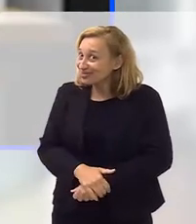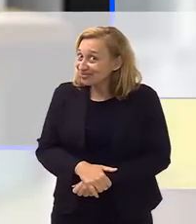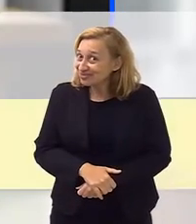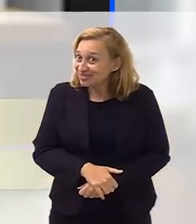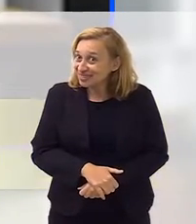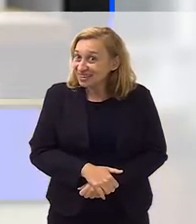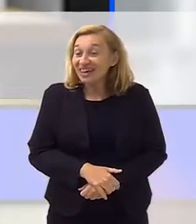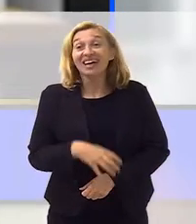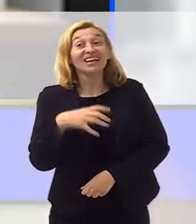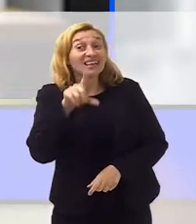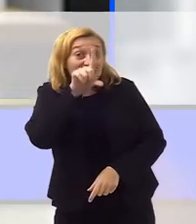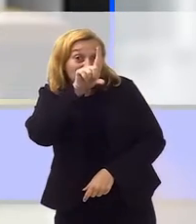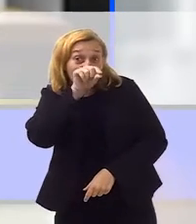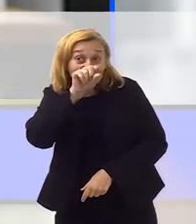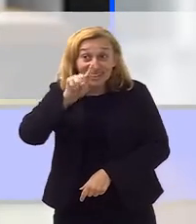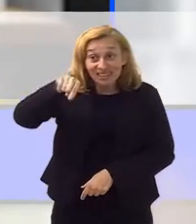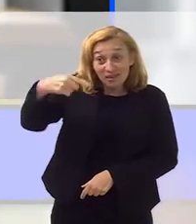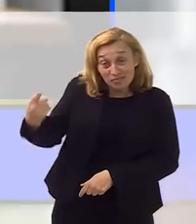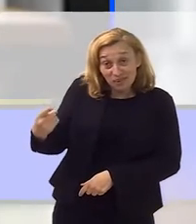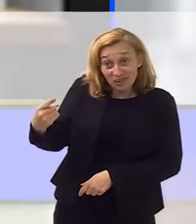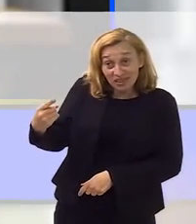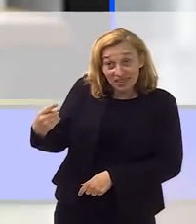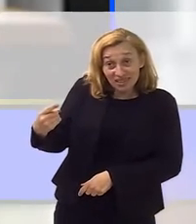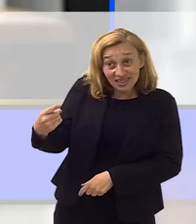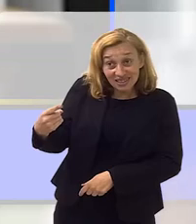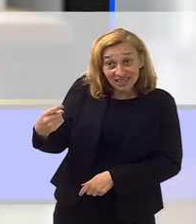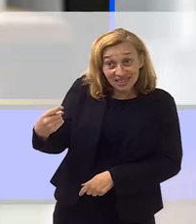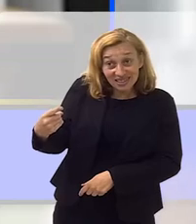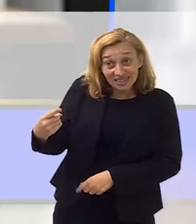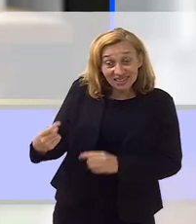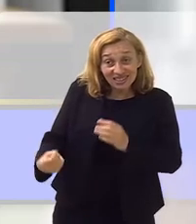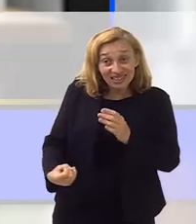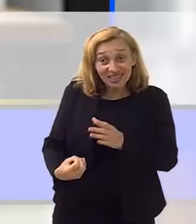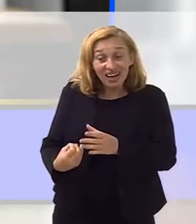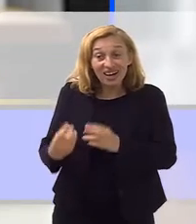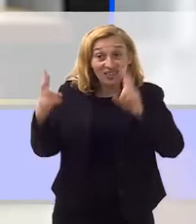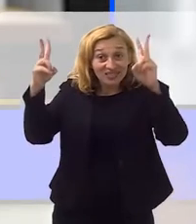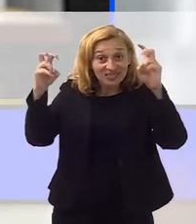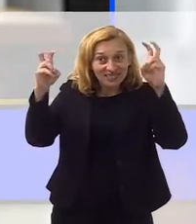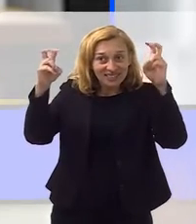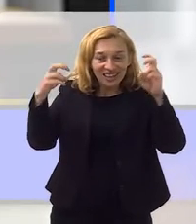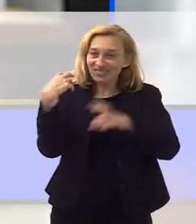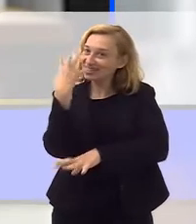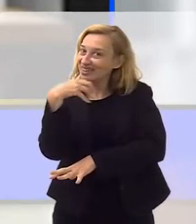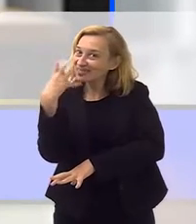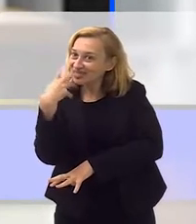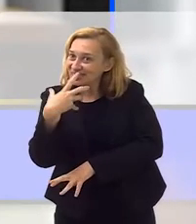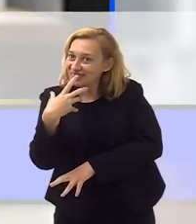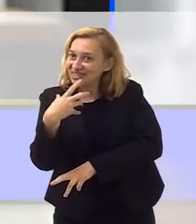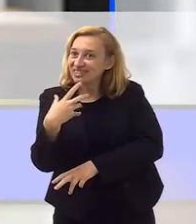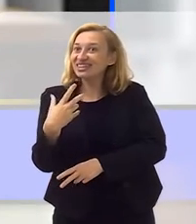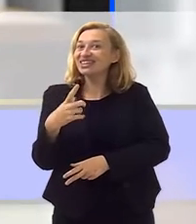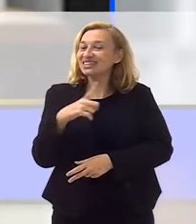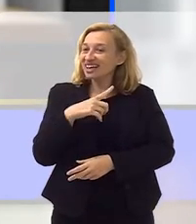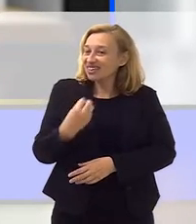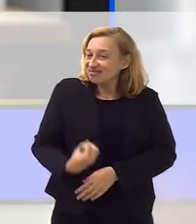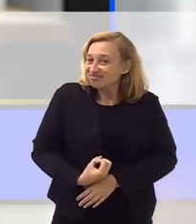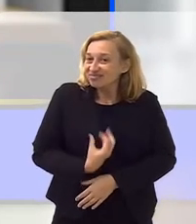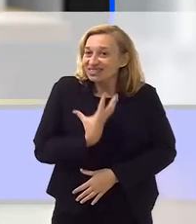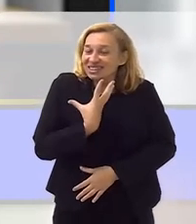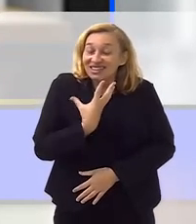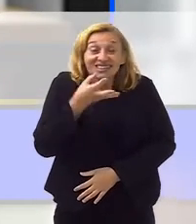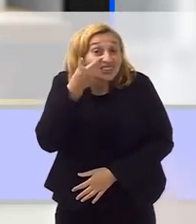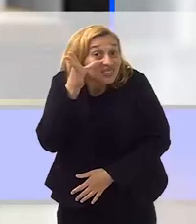e aí esse passarinho depois virou tema da música, e nessa música também tem uma